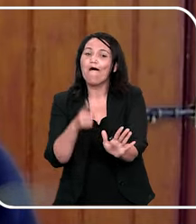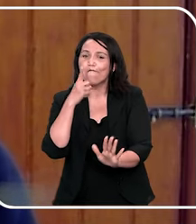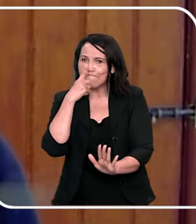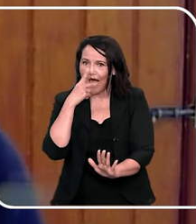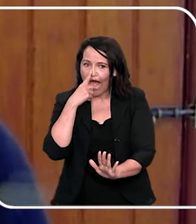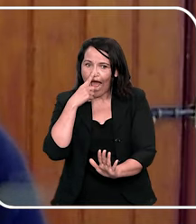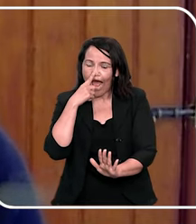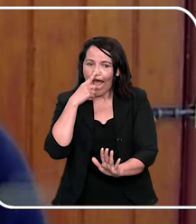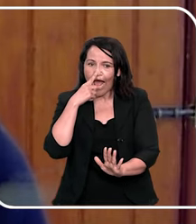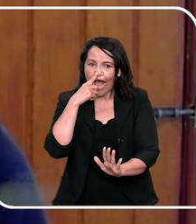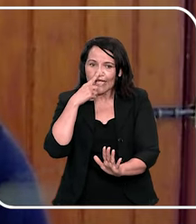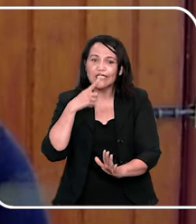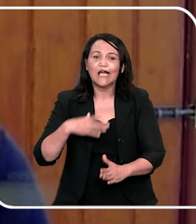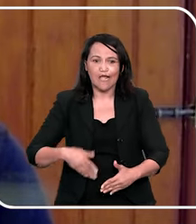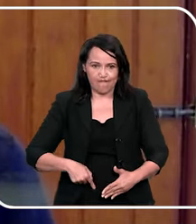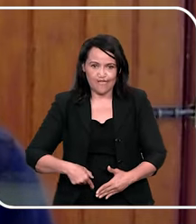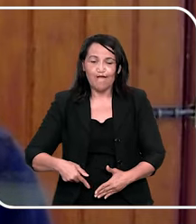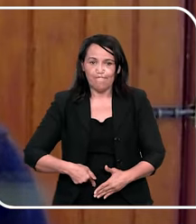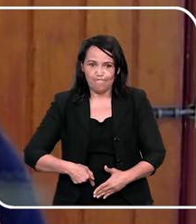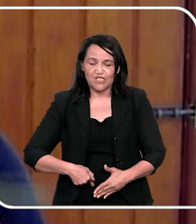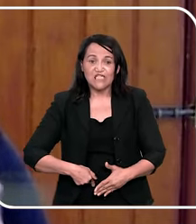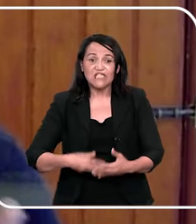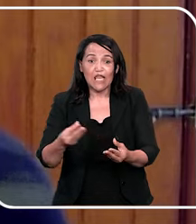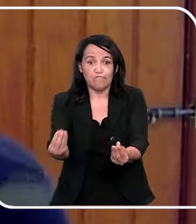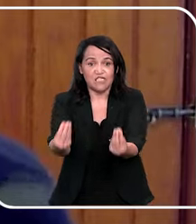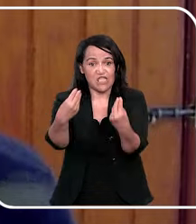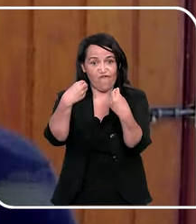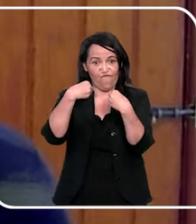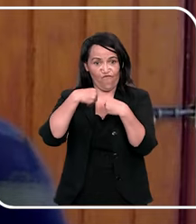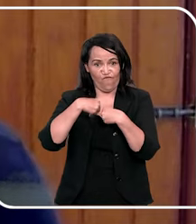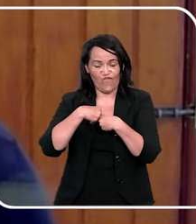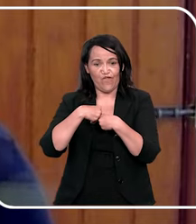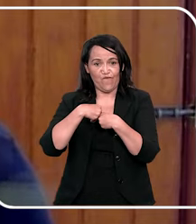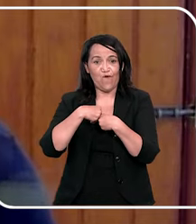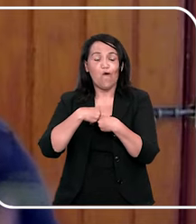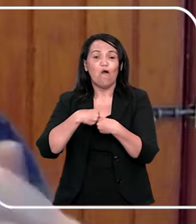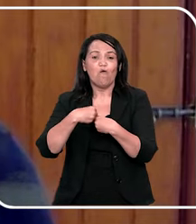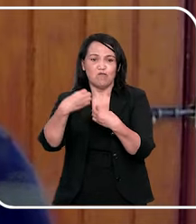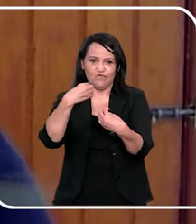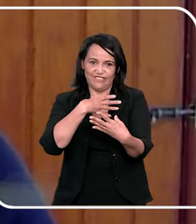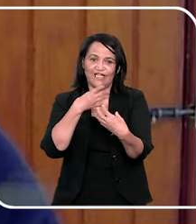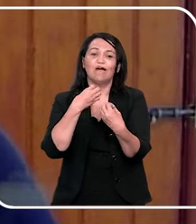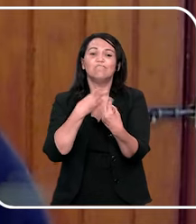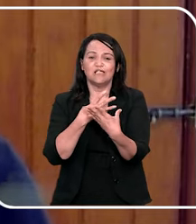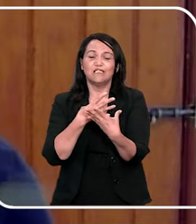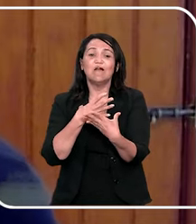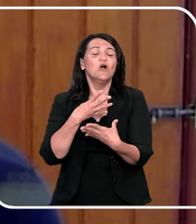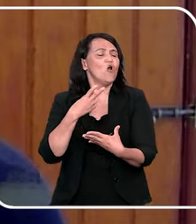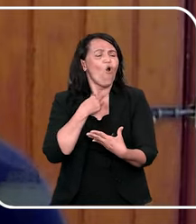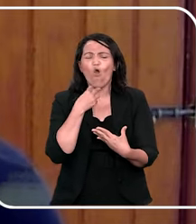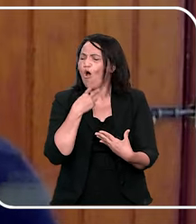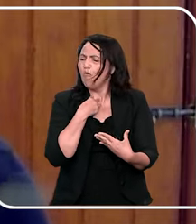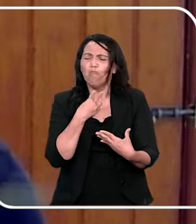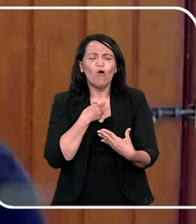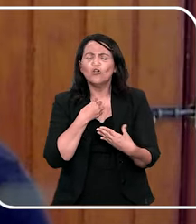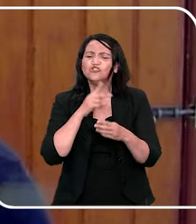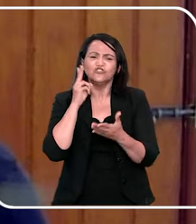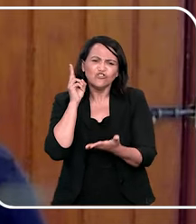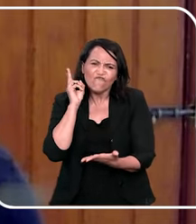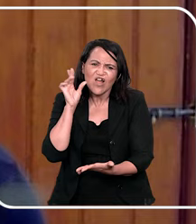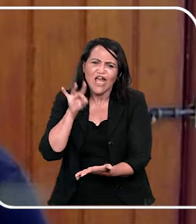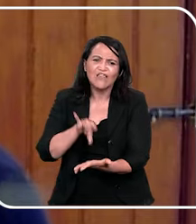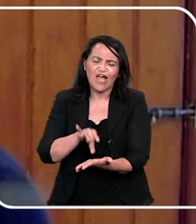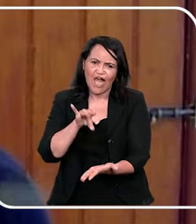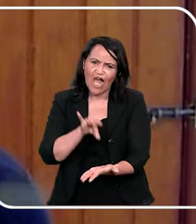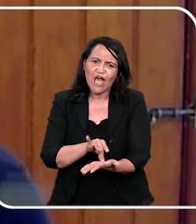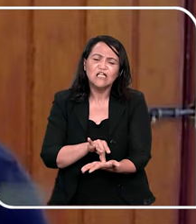íntimas, e, e ela me devolveu o meu ensinamento, eu, não, minha filha, não pode mesmo, eu esqueci, vocês